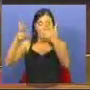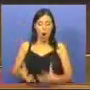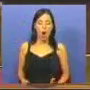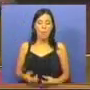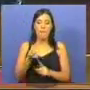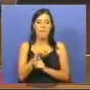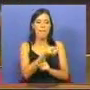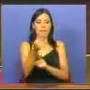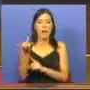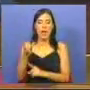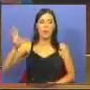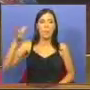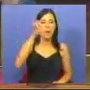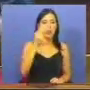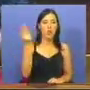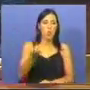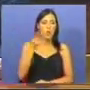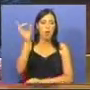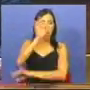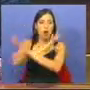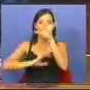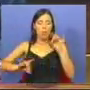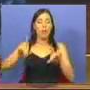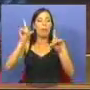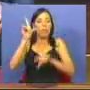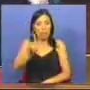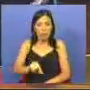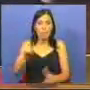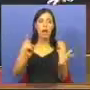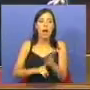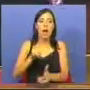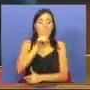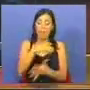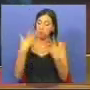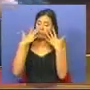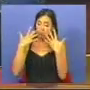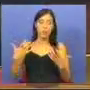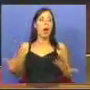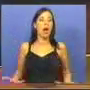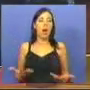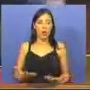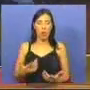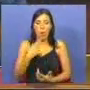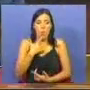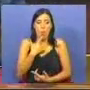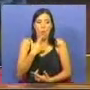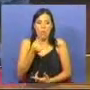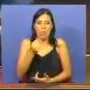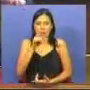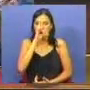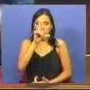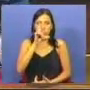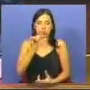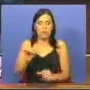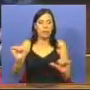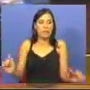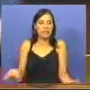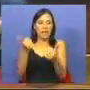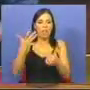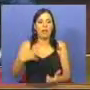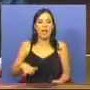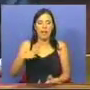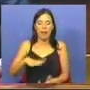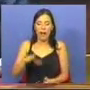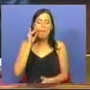variedíssimos países da União Europeia, até também nos Estados Unidos, e agora verifica-se que há massas gigantescas de dinheiro para salvar os bancos,